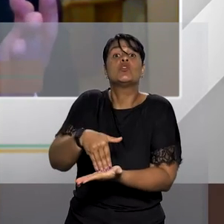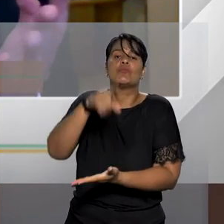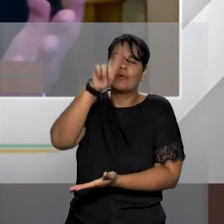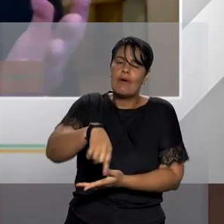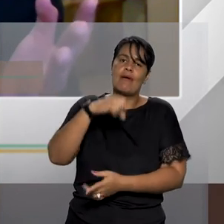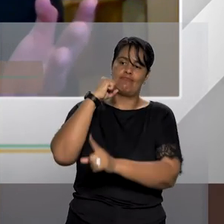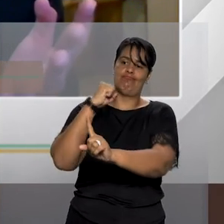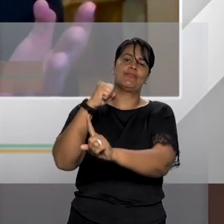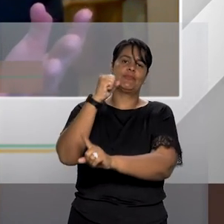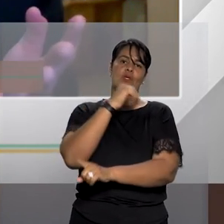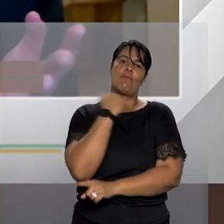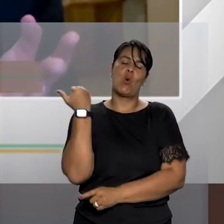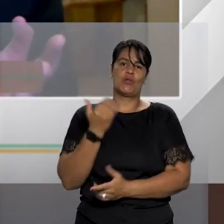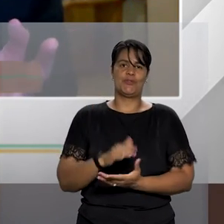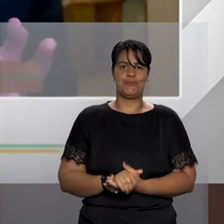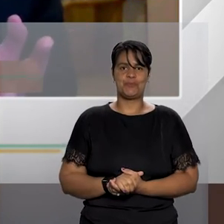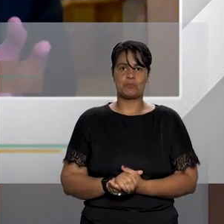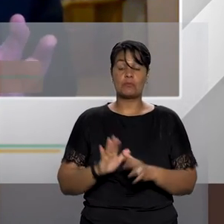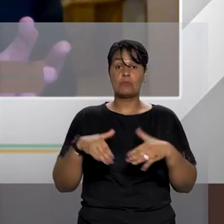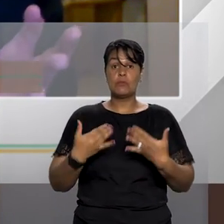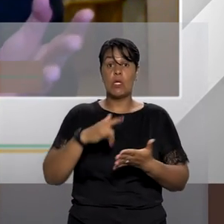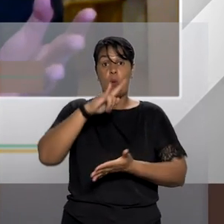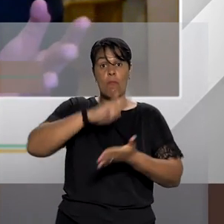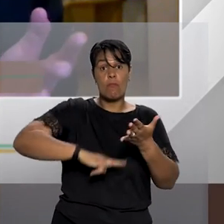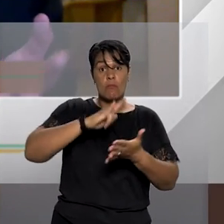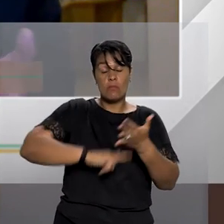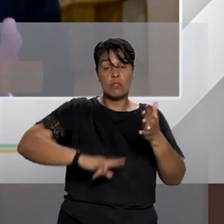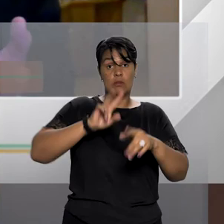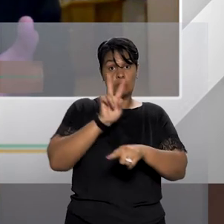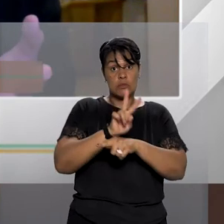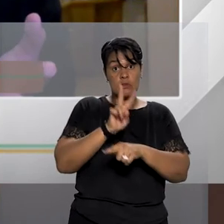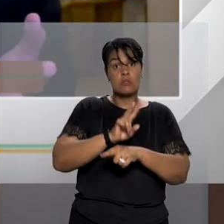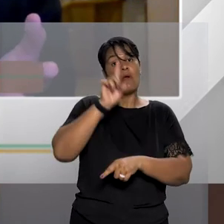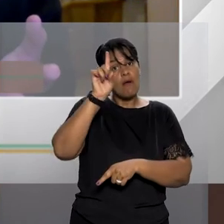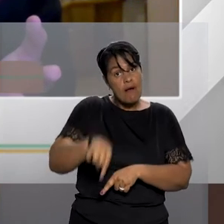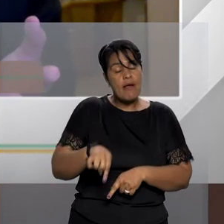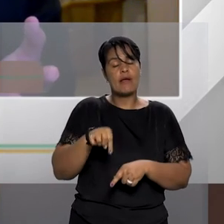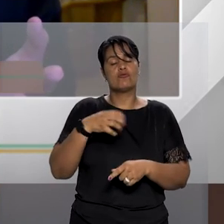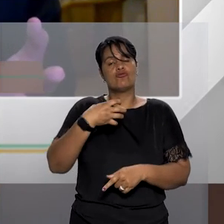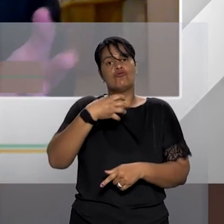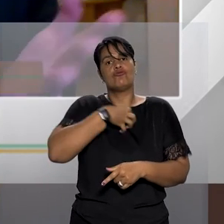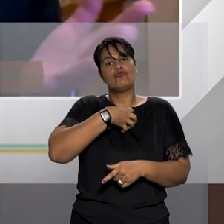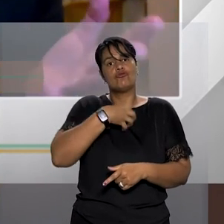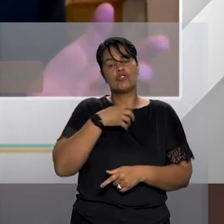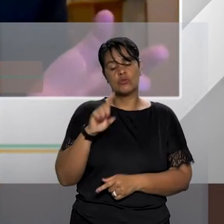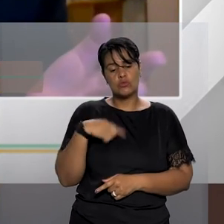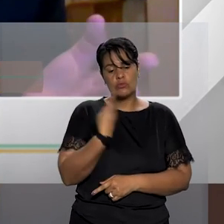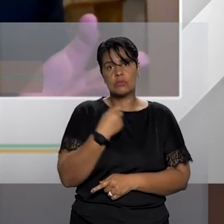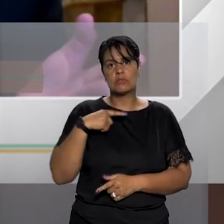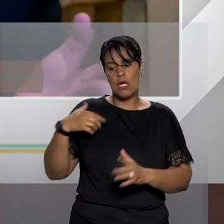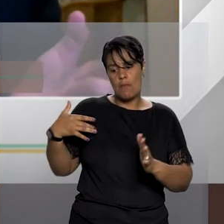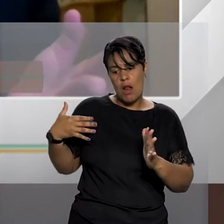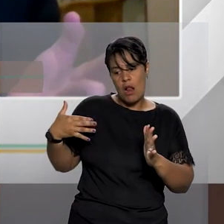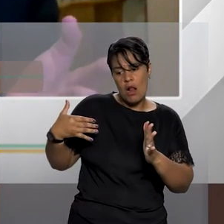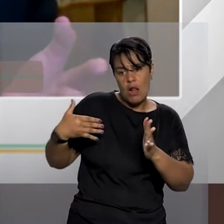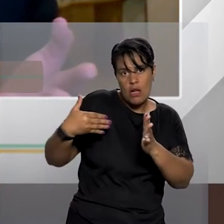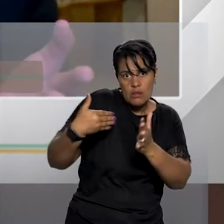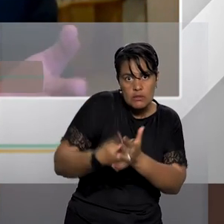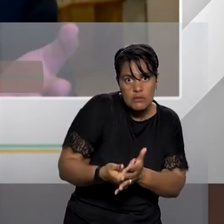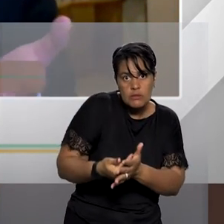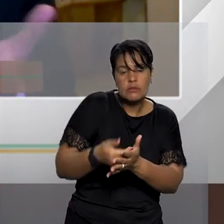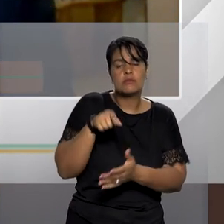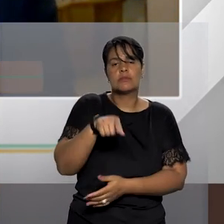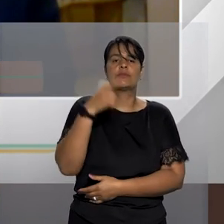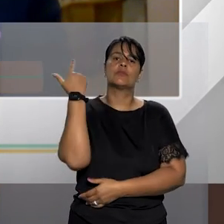medidas protetivas de urgência elas são exatamente o instrumento que nós temos ao longo desse caminho o chamado ciclo da violência